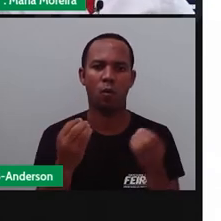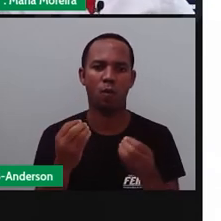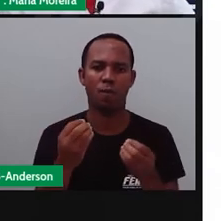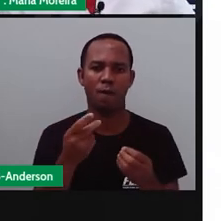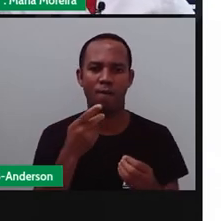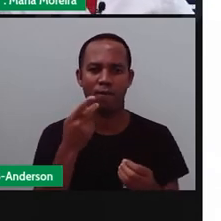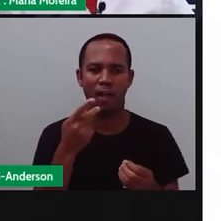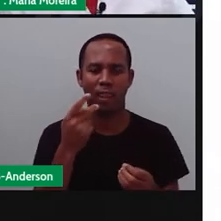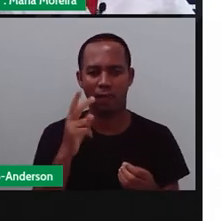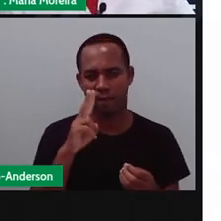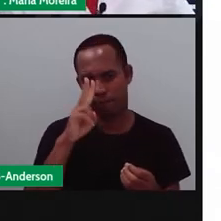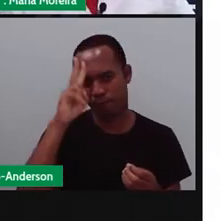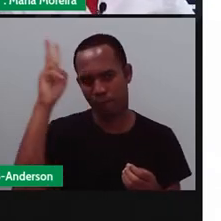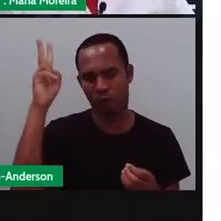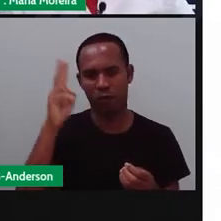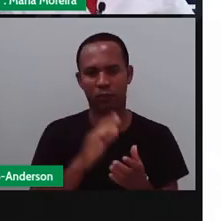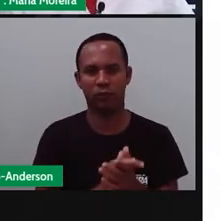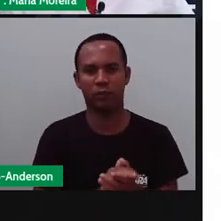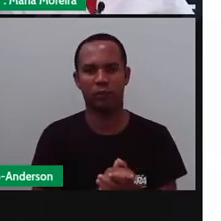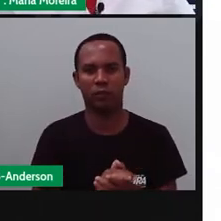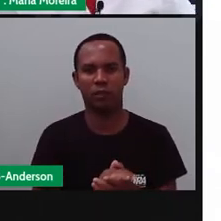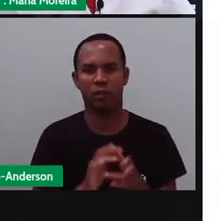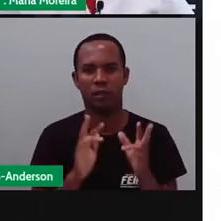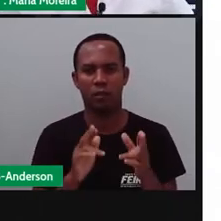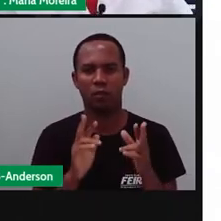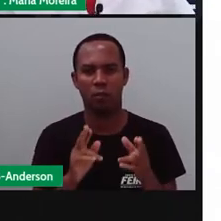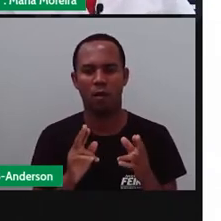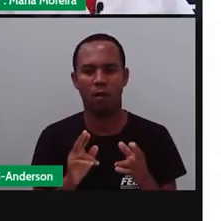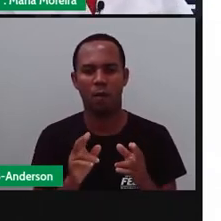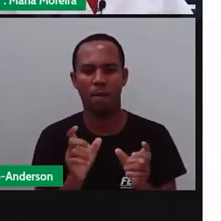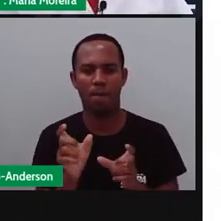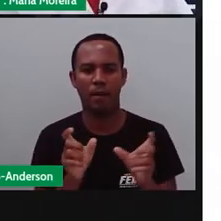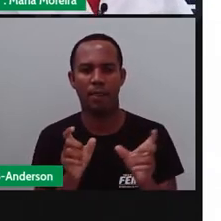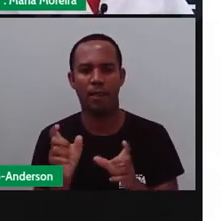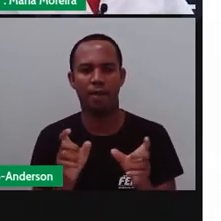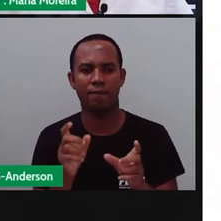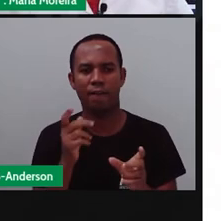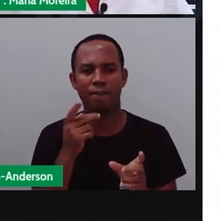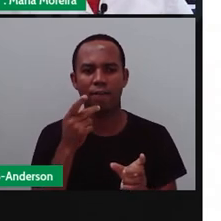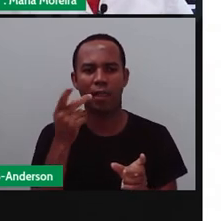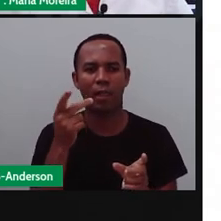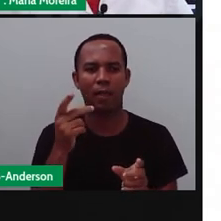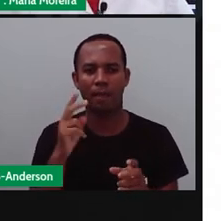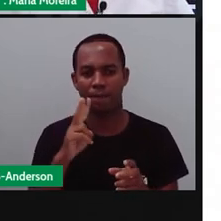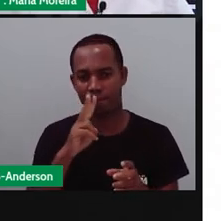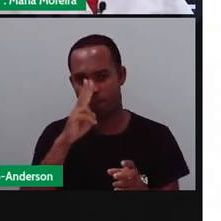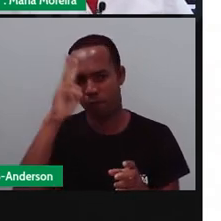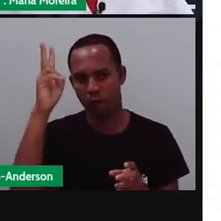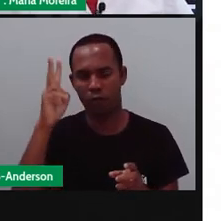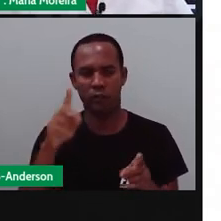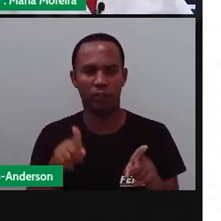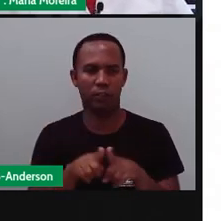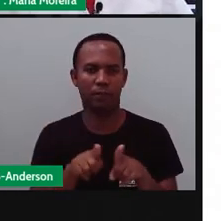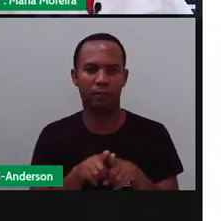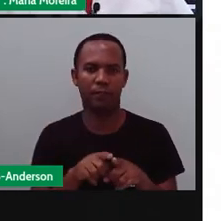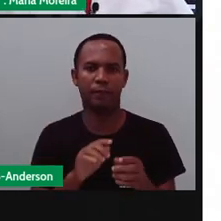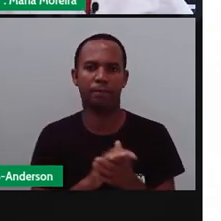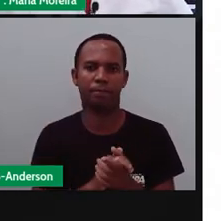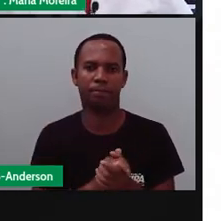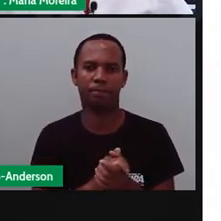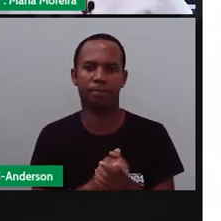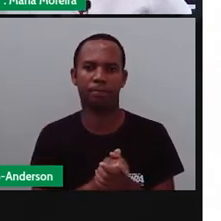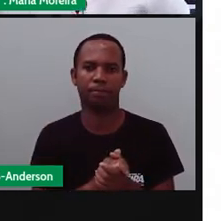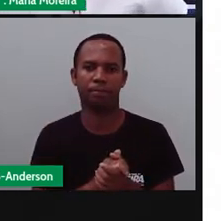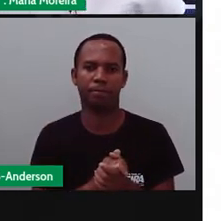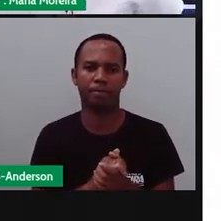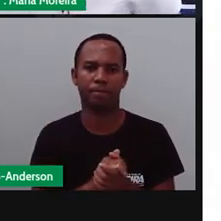corresponde à sílaba que é pronunciada com menor intensidade sonora, que é o quê? cá. Cá, eu